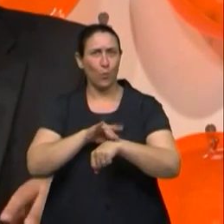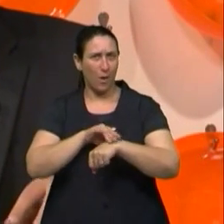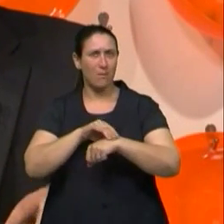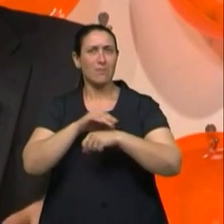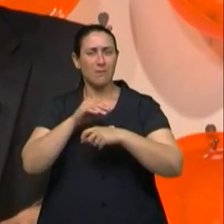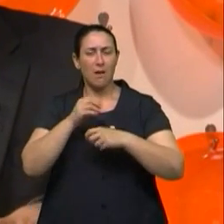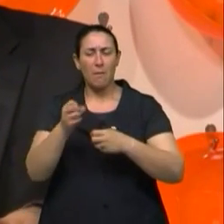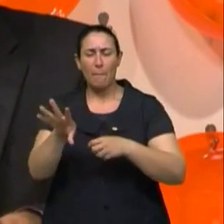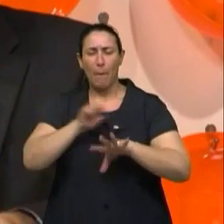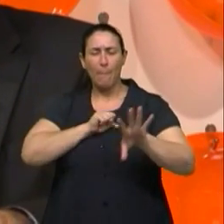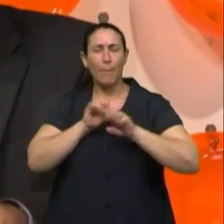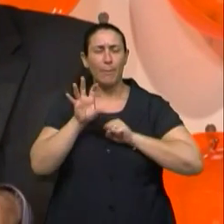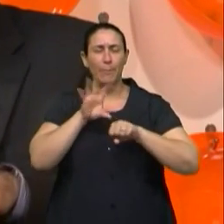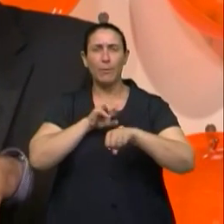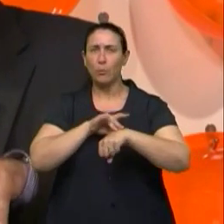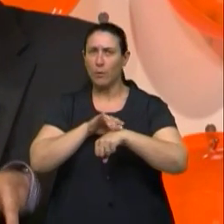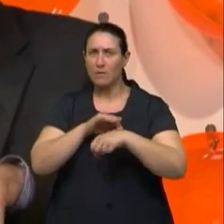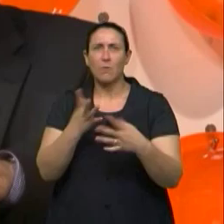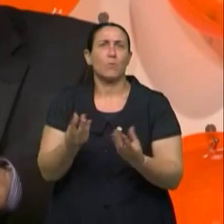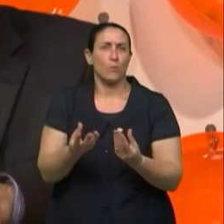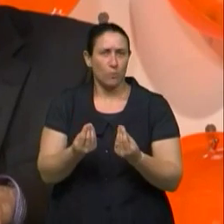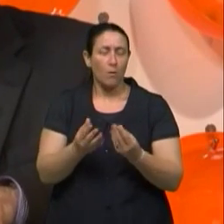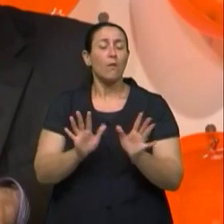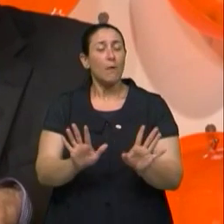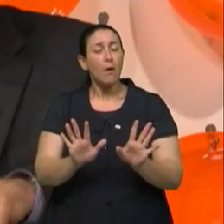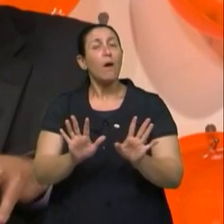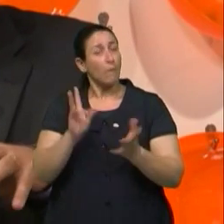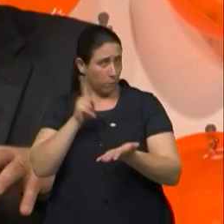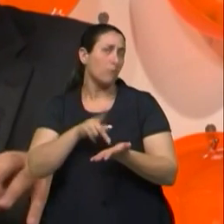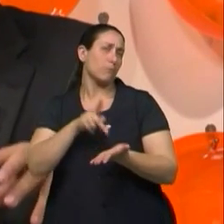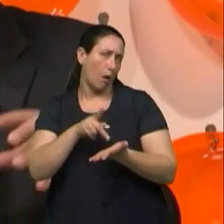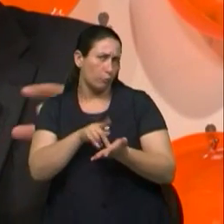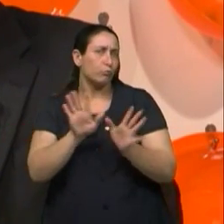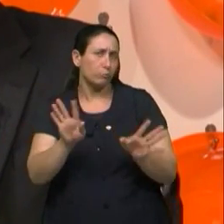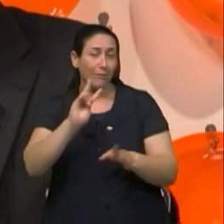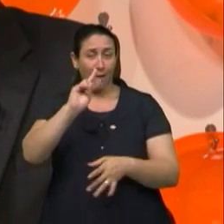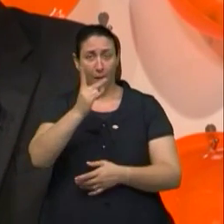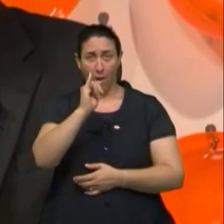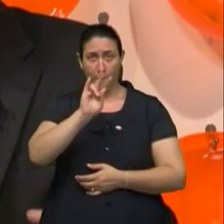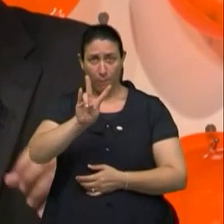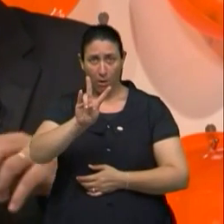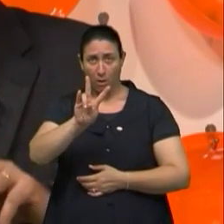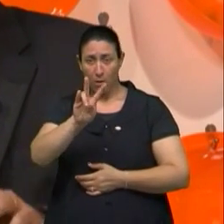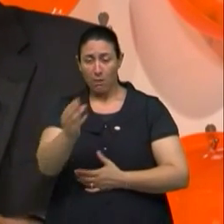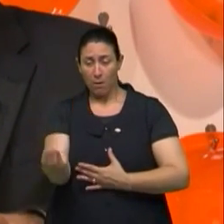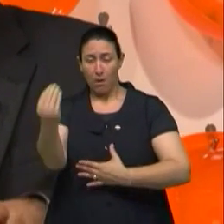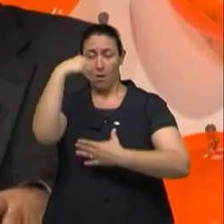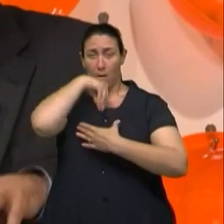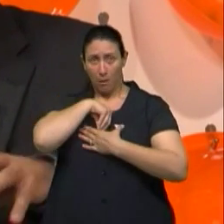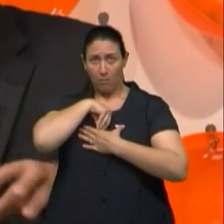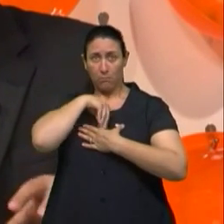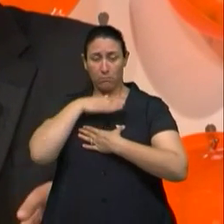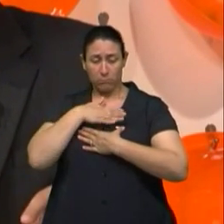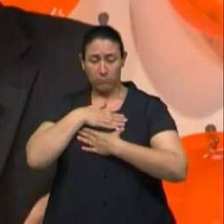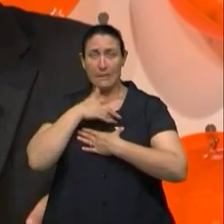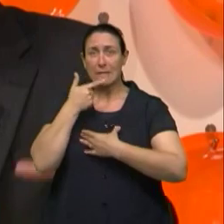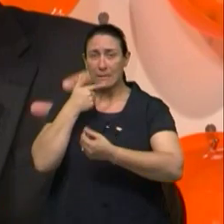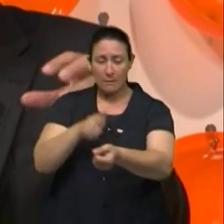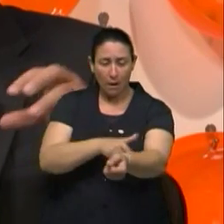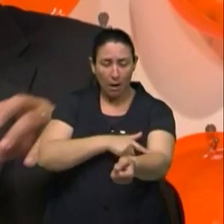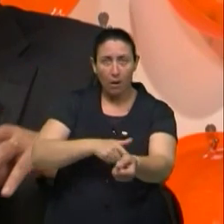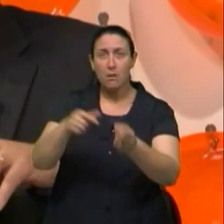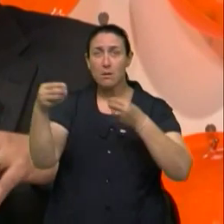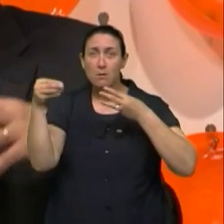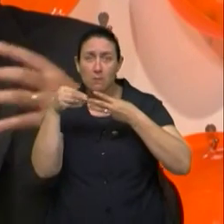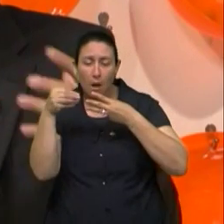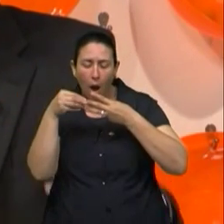né? Sim, isso eu sabia, exatamente. E realmente isso acontece. O vírus entra dentro das células, de algumas células do nosso